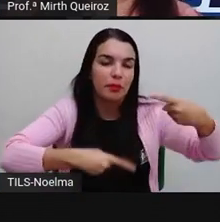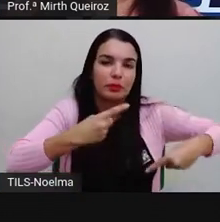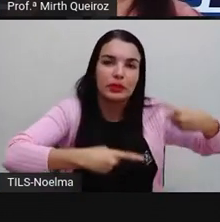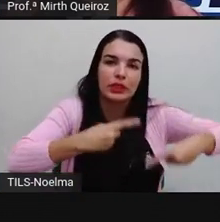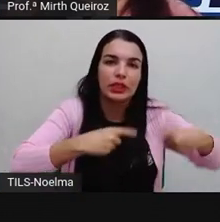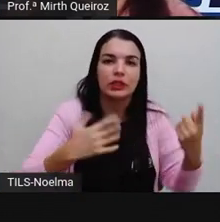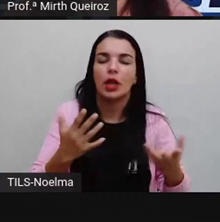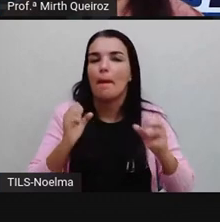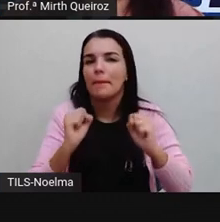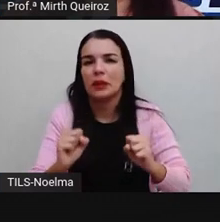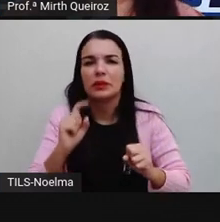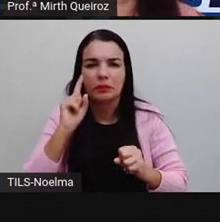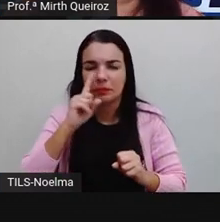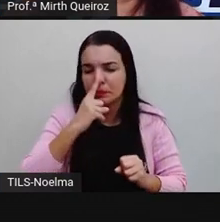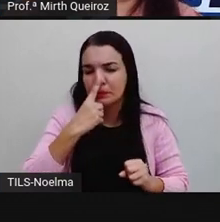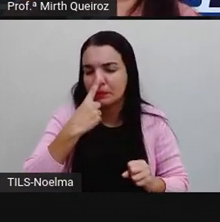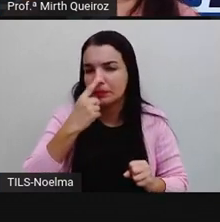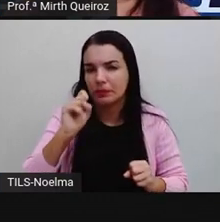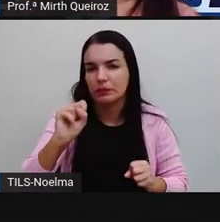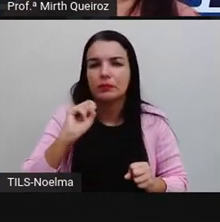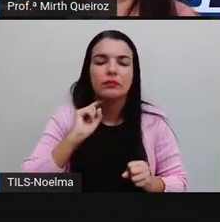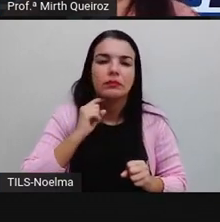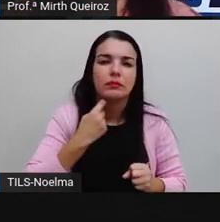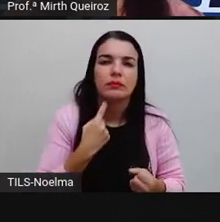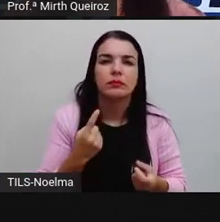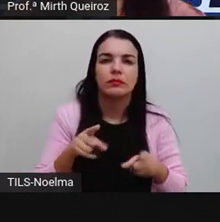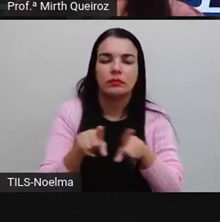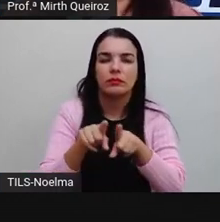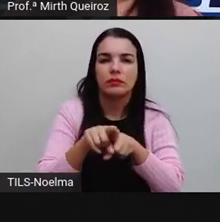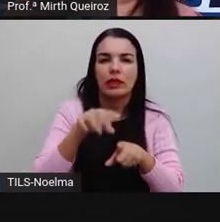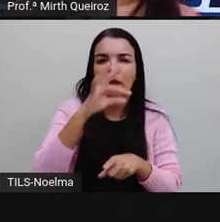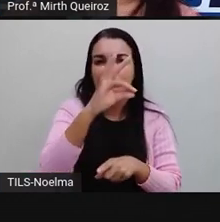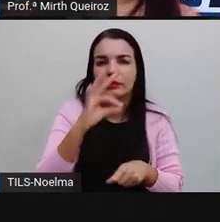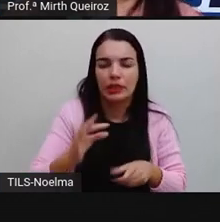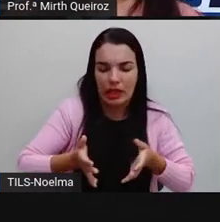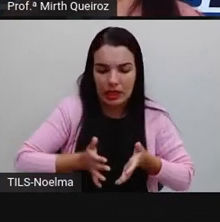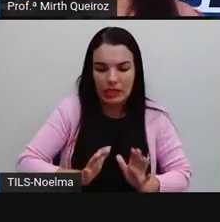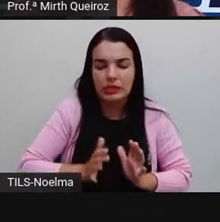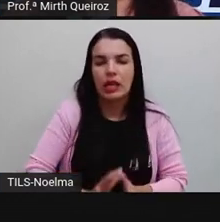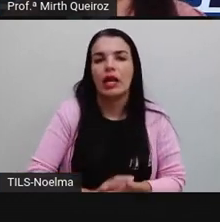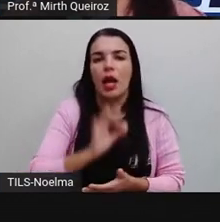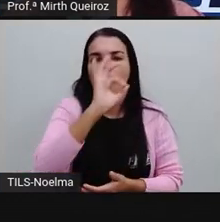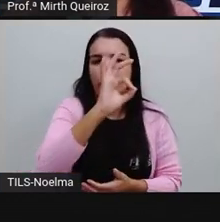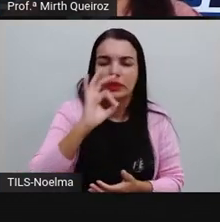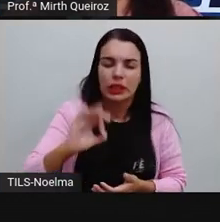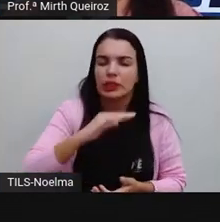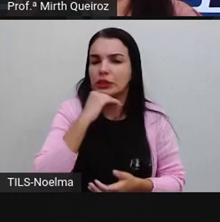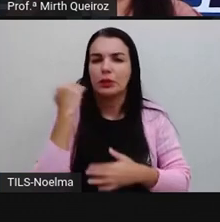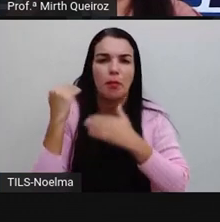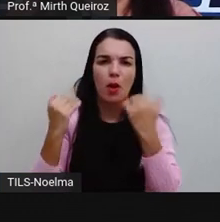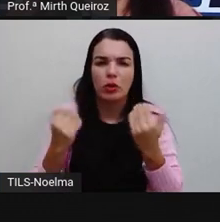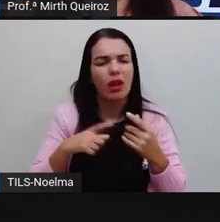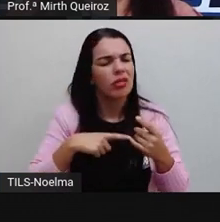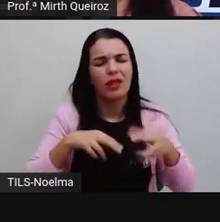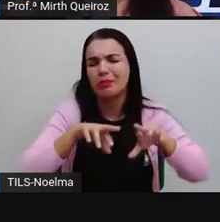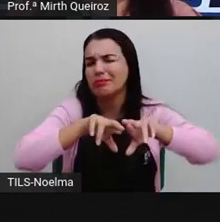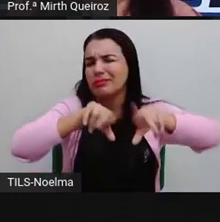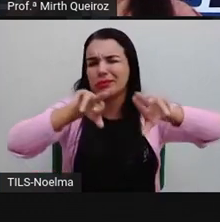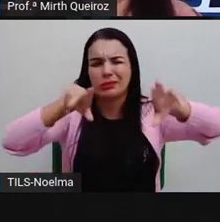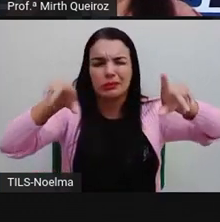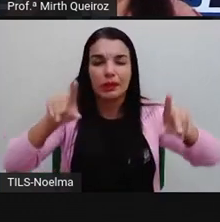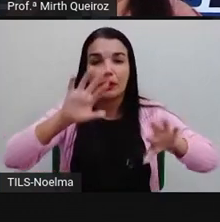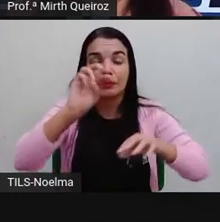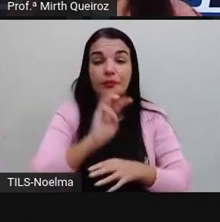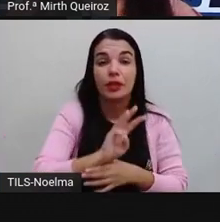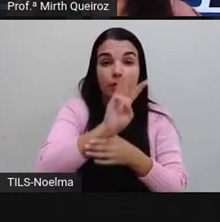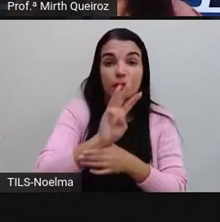pesquisas sobre a poluição, sobre desmatamento, taxa de natalidade, taxa de mortalidade. Dentre várias outras pesquisas, o site do IBGE,